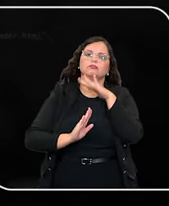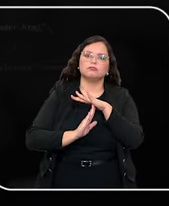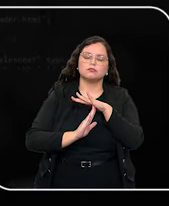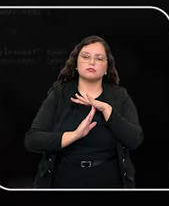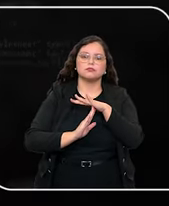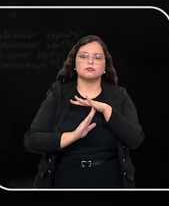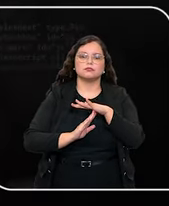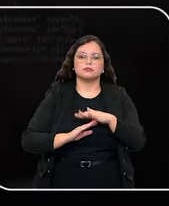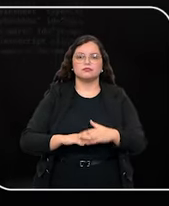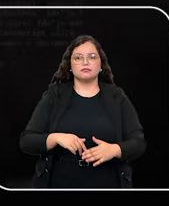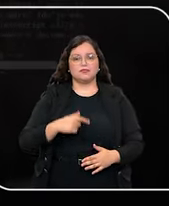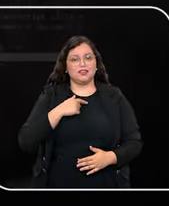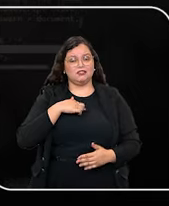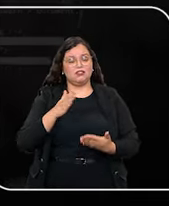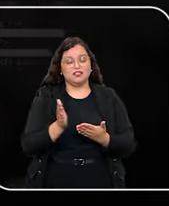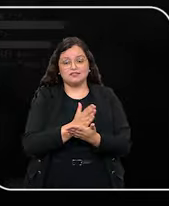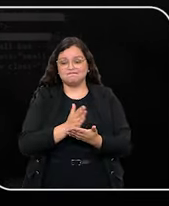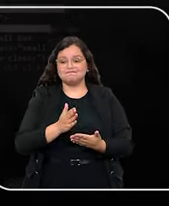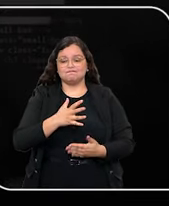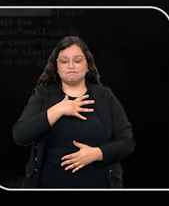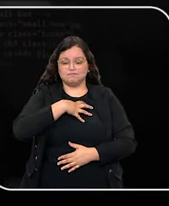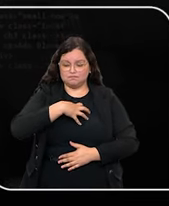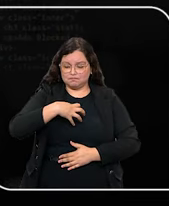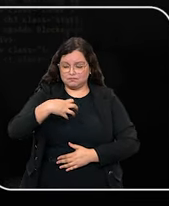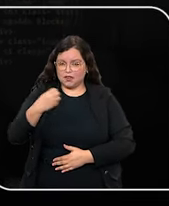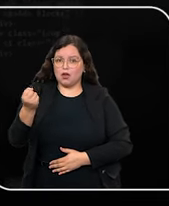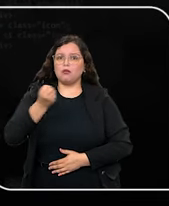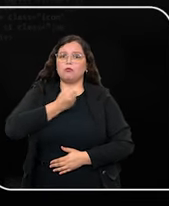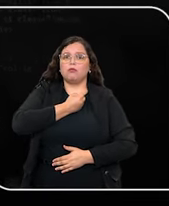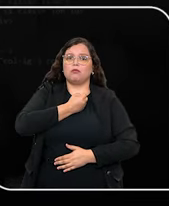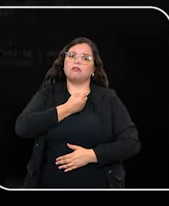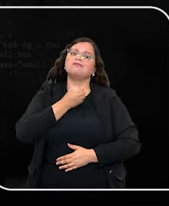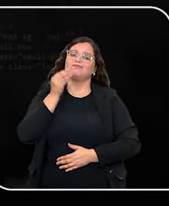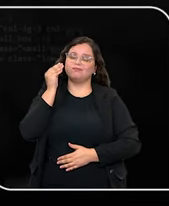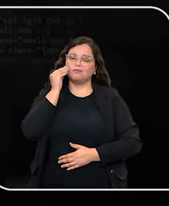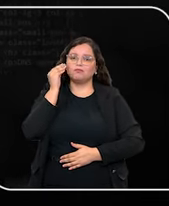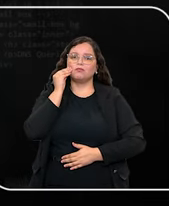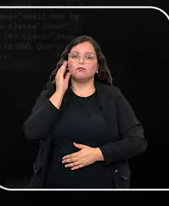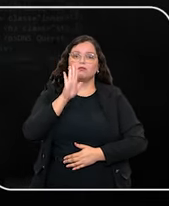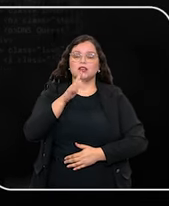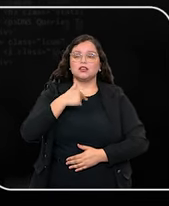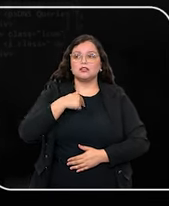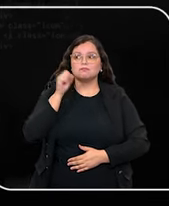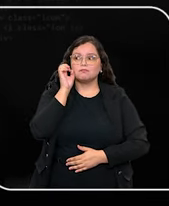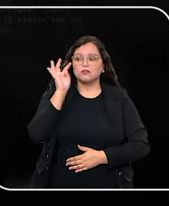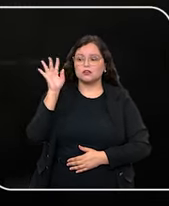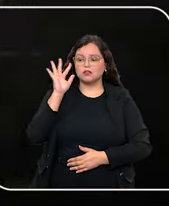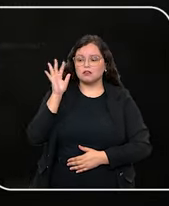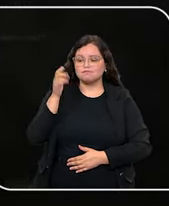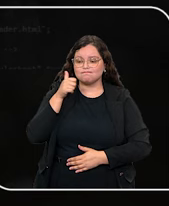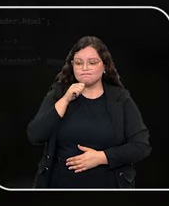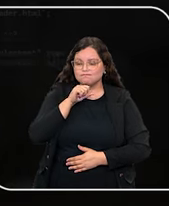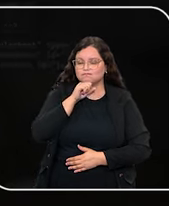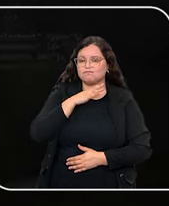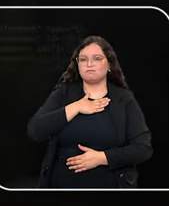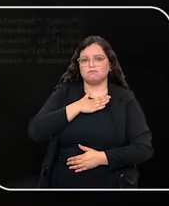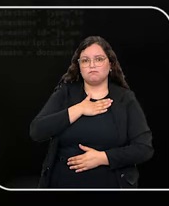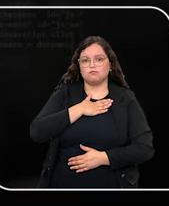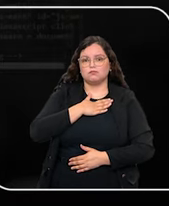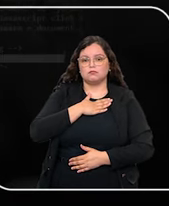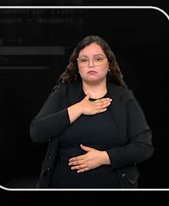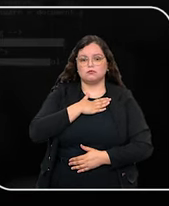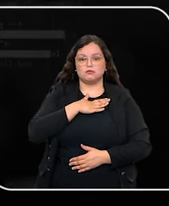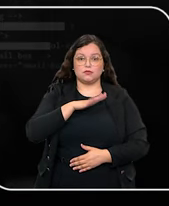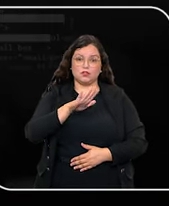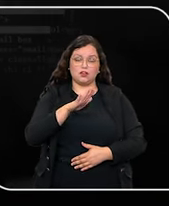duas vezes eu tentei tirar a minha própria vida, mas eu pensava na minha mãe. No meu passado,